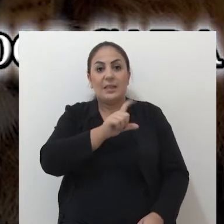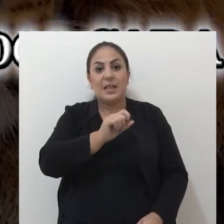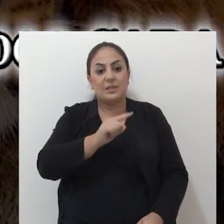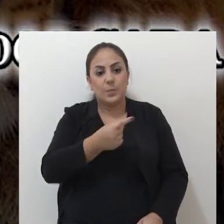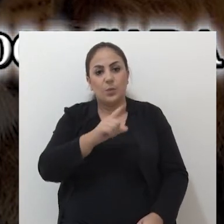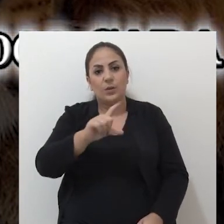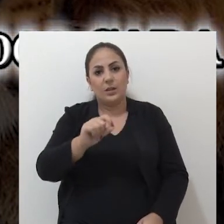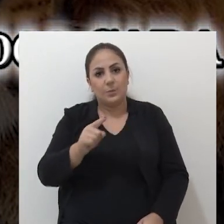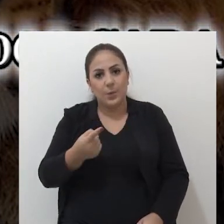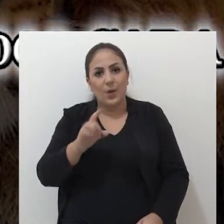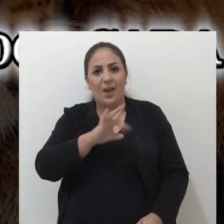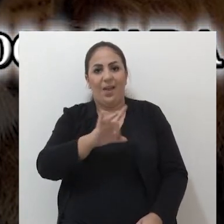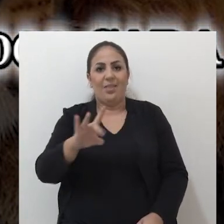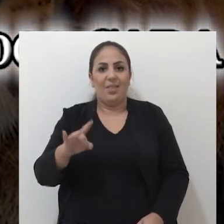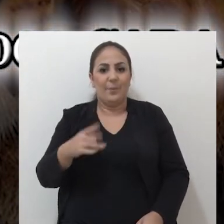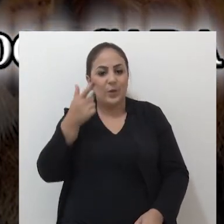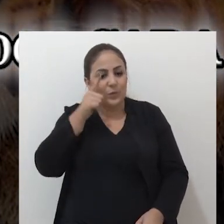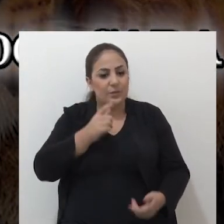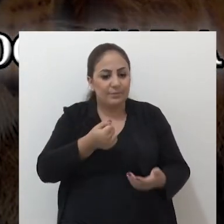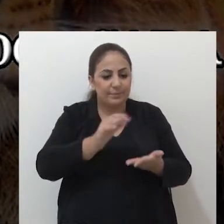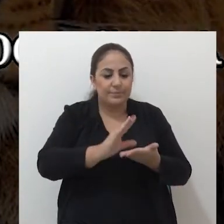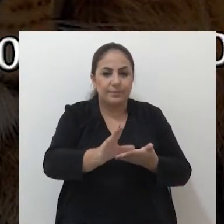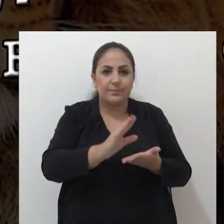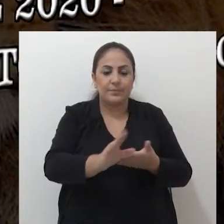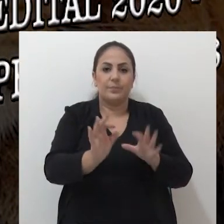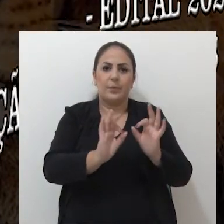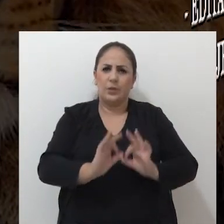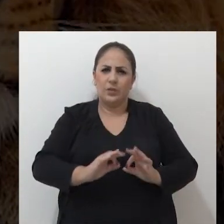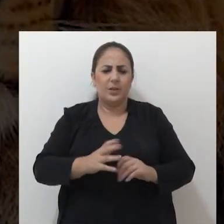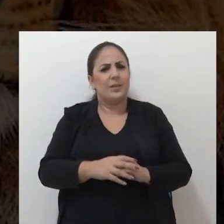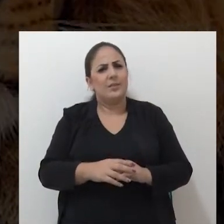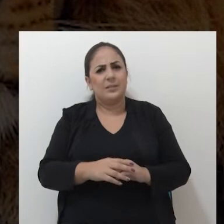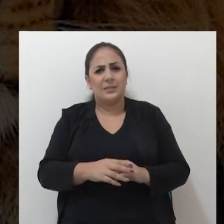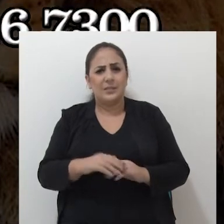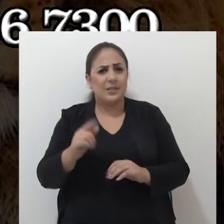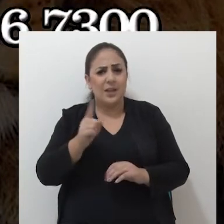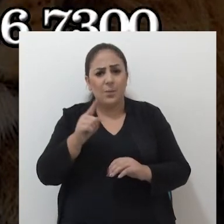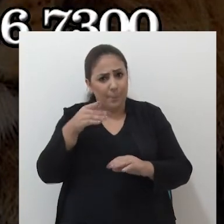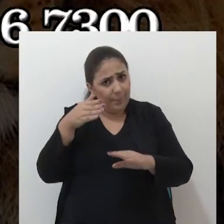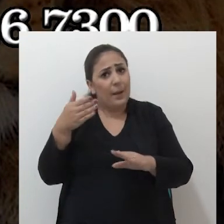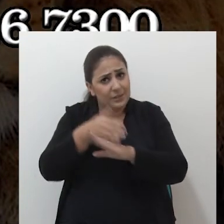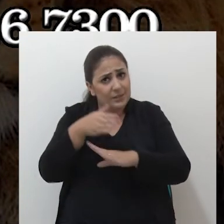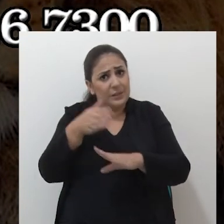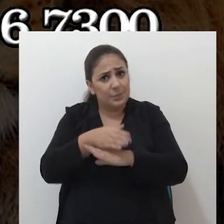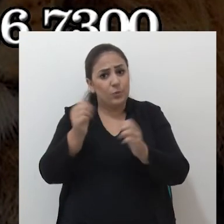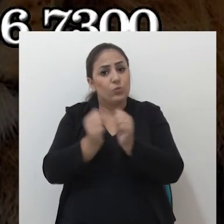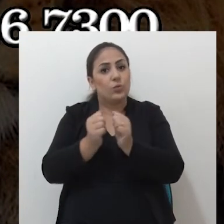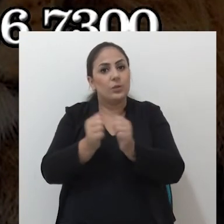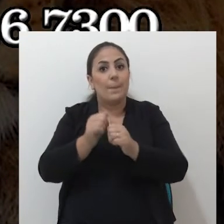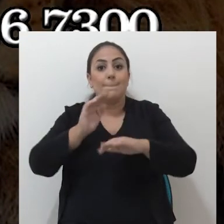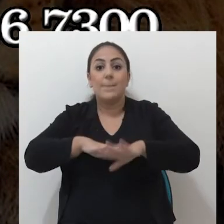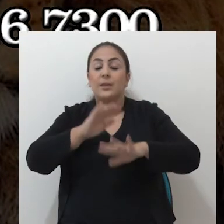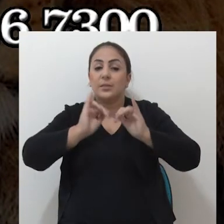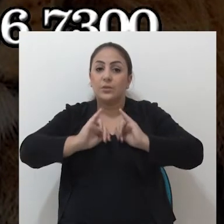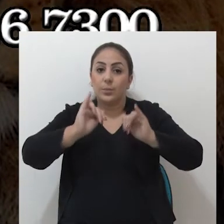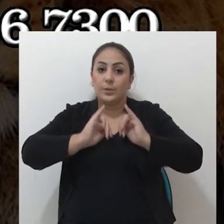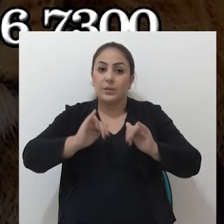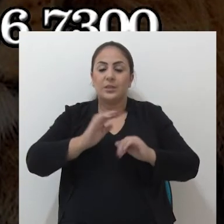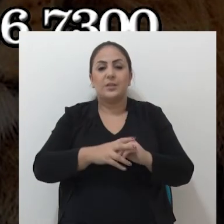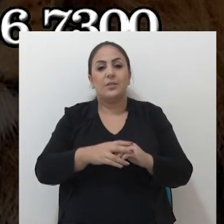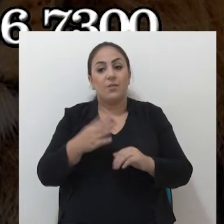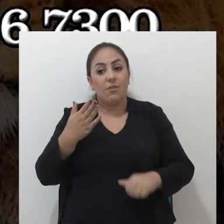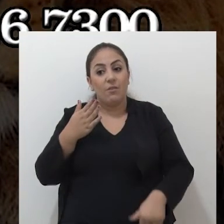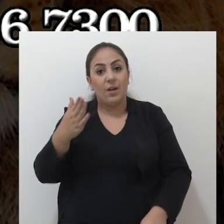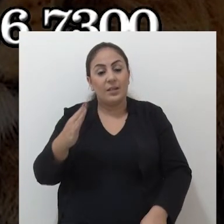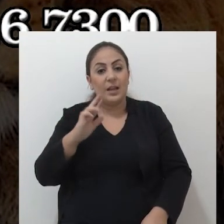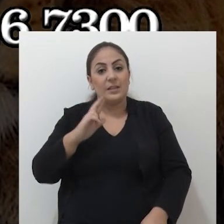mil reais cada para serem aplicados em projetos. Não fique de fora dessa campanha. Para mais